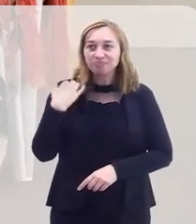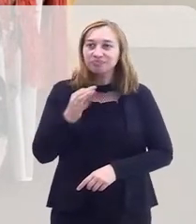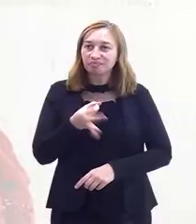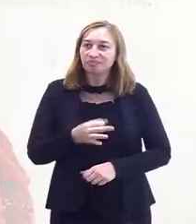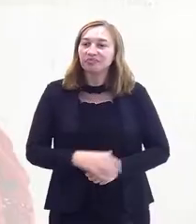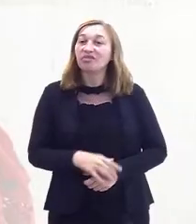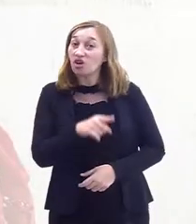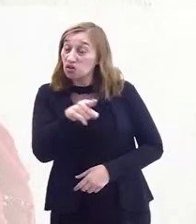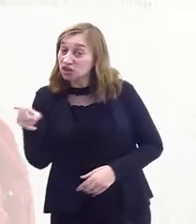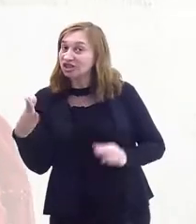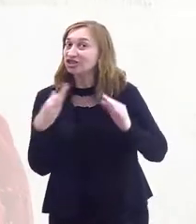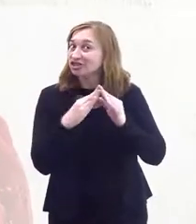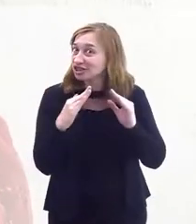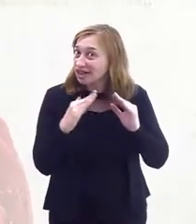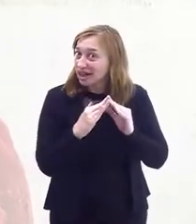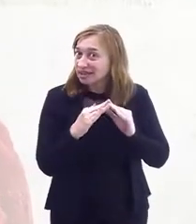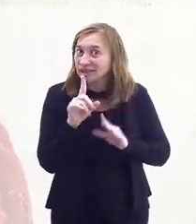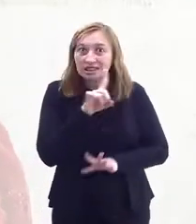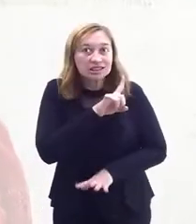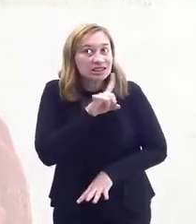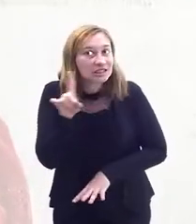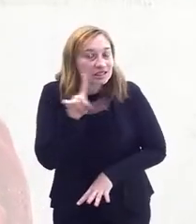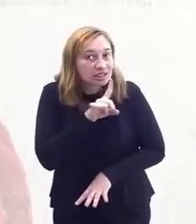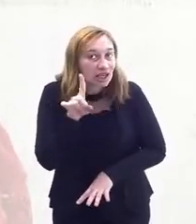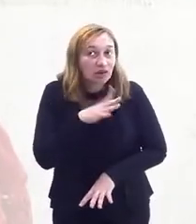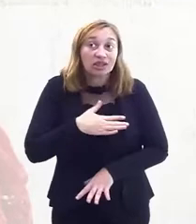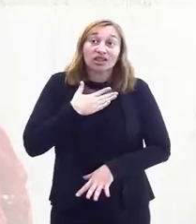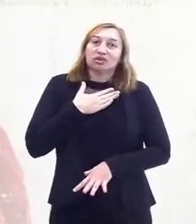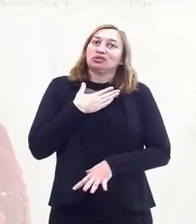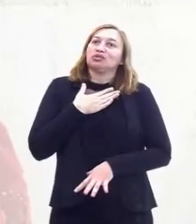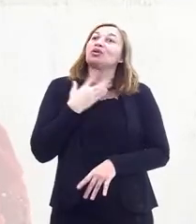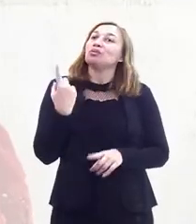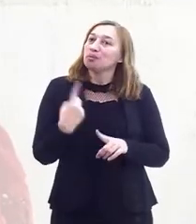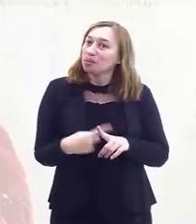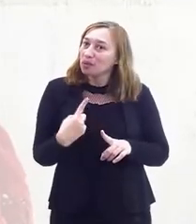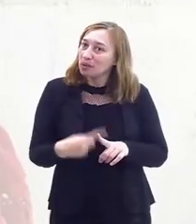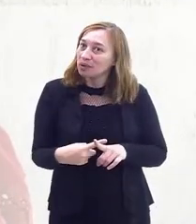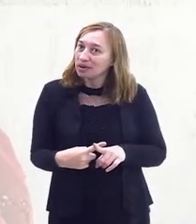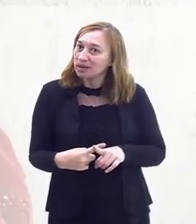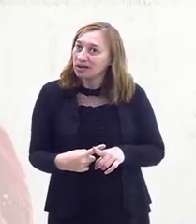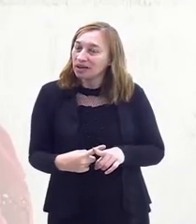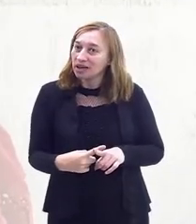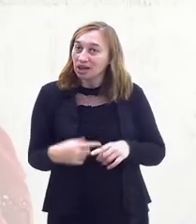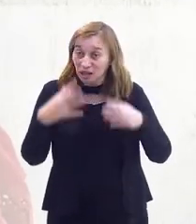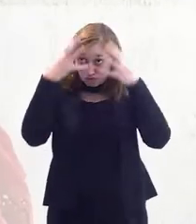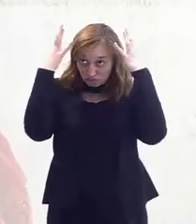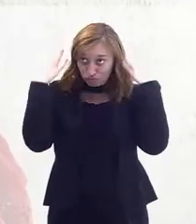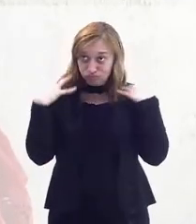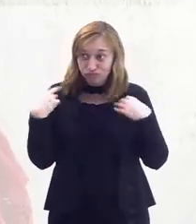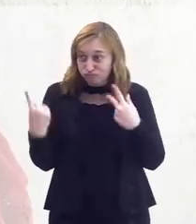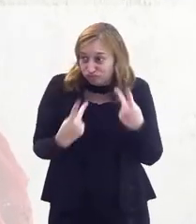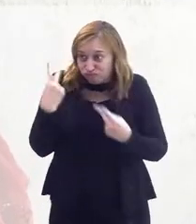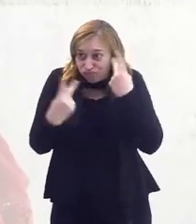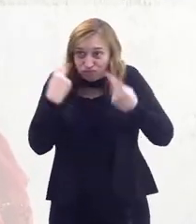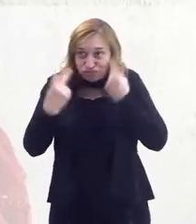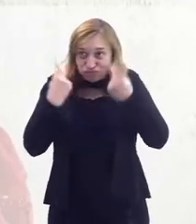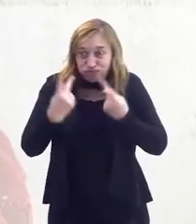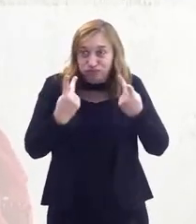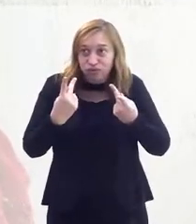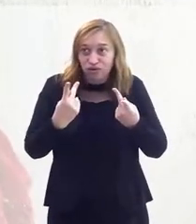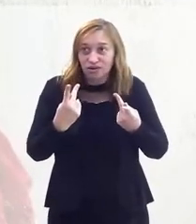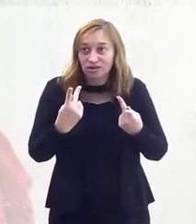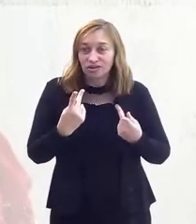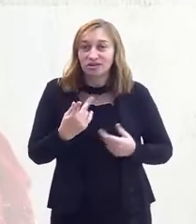Certo? E você, de casa, não se espante, porque eu já devo estar bem descabelada, porque o vento